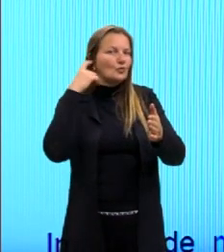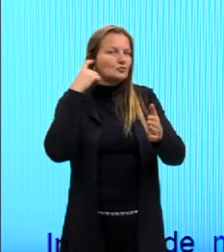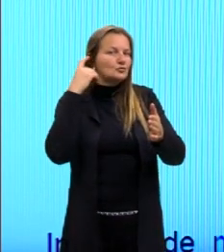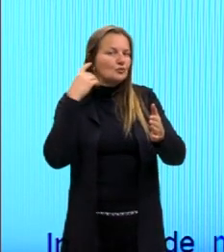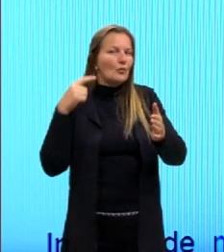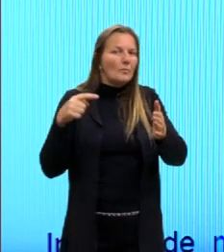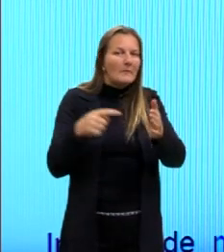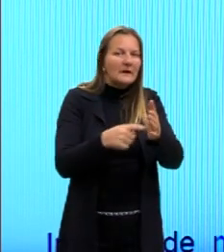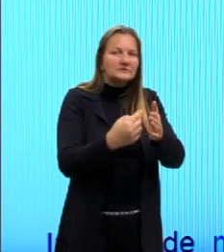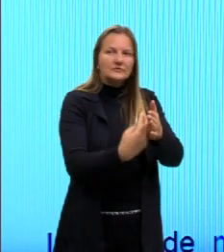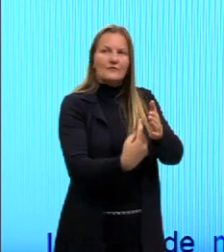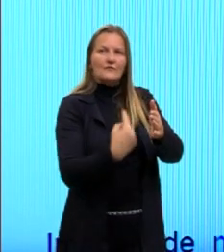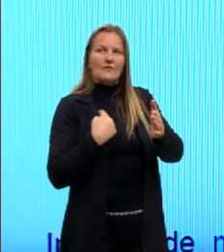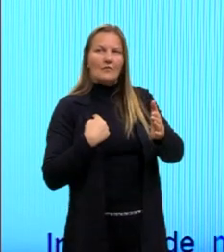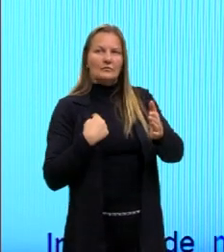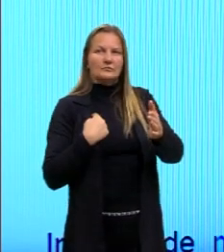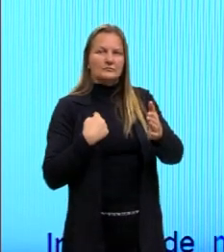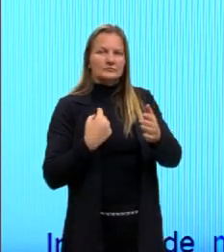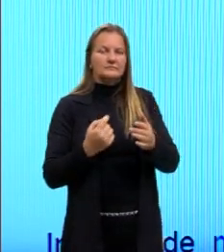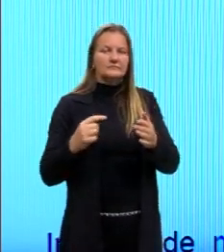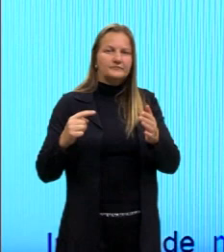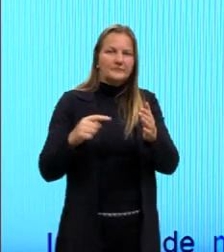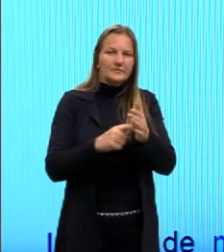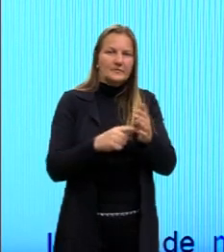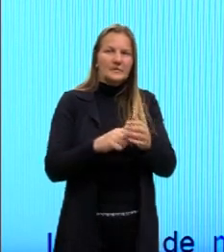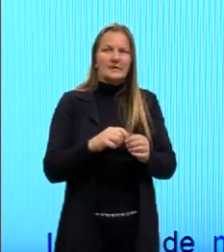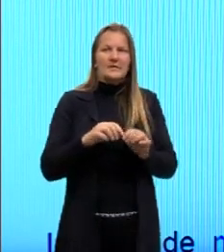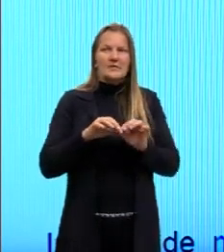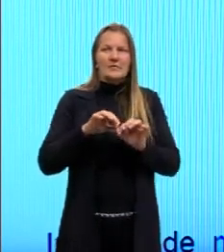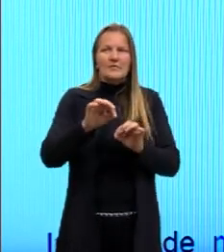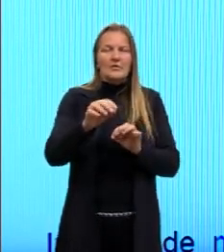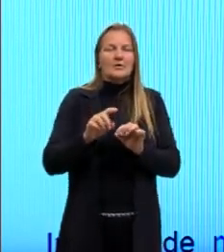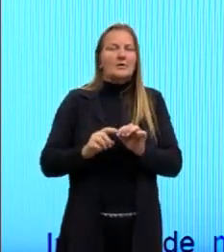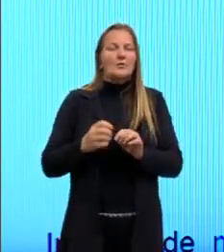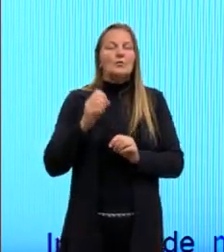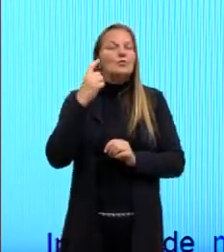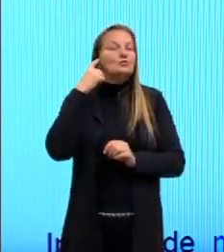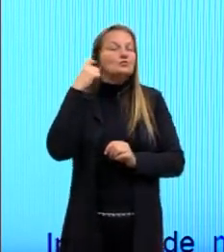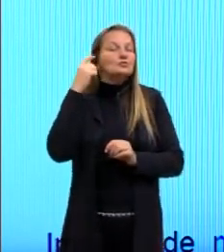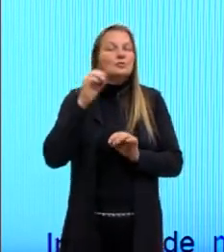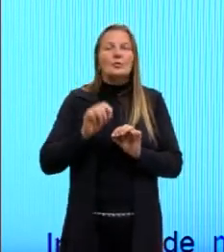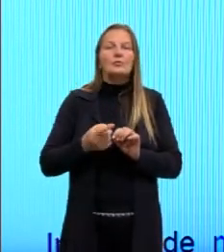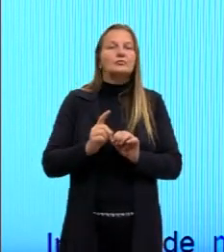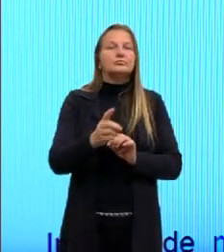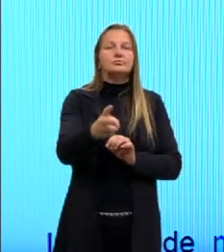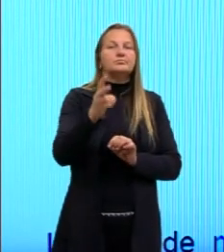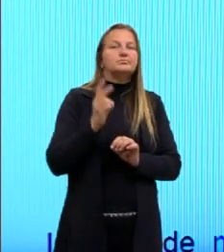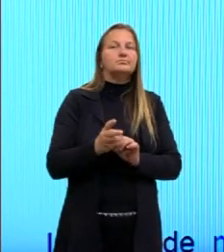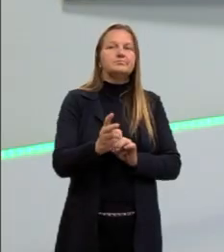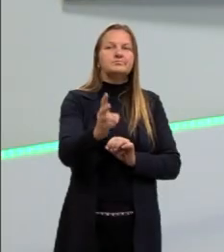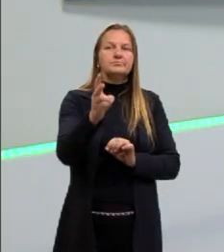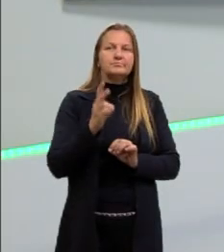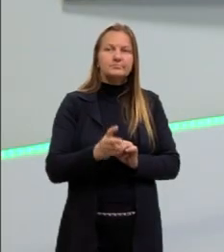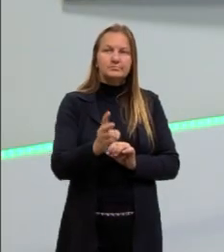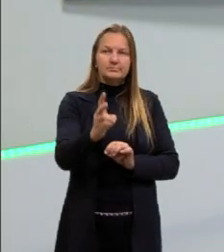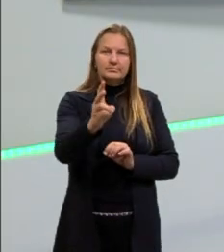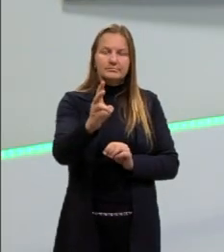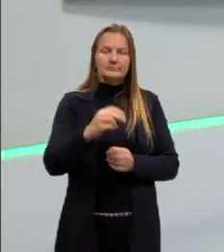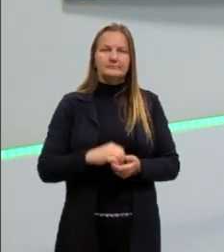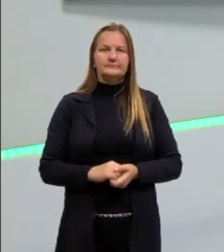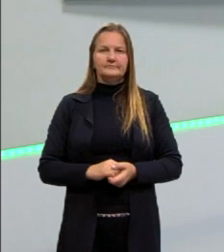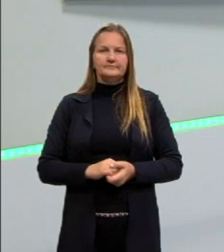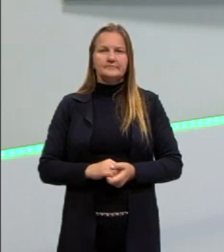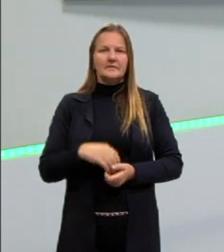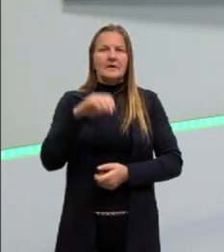até o ponto inicial. Fora desses pontos, então, o som ele seguiu, tá? E aqui, né, o